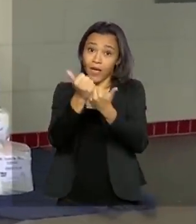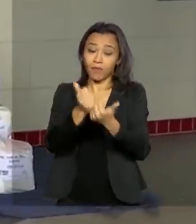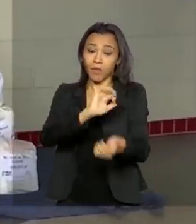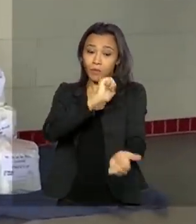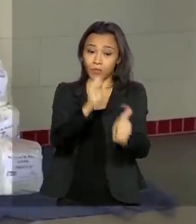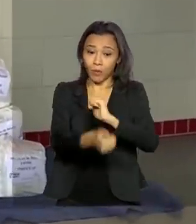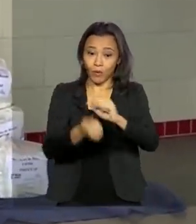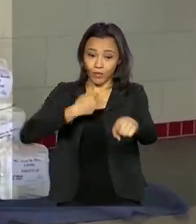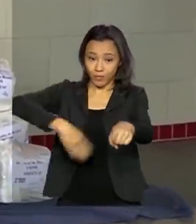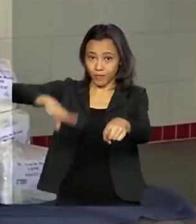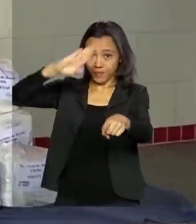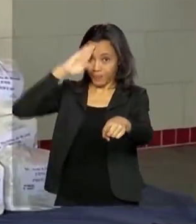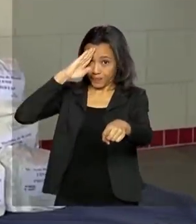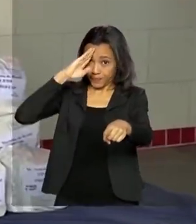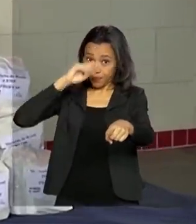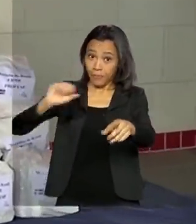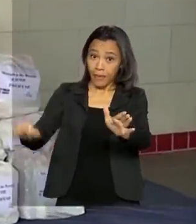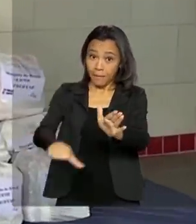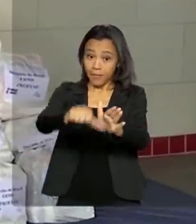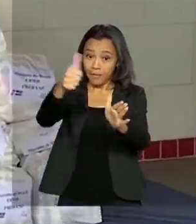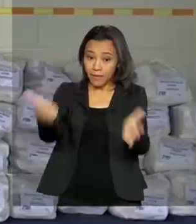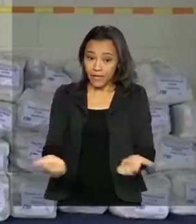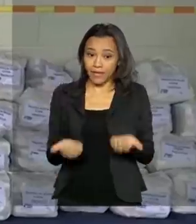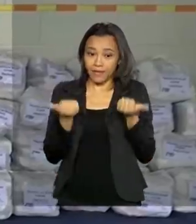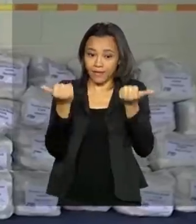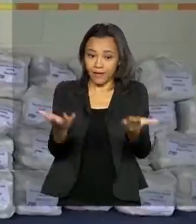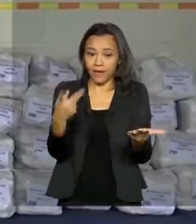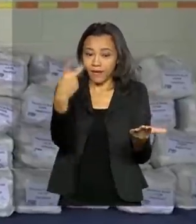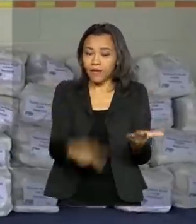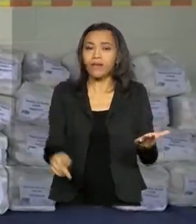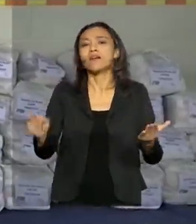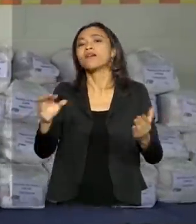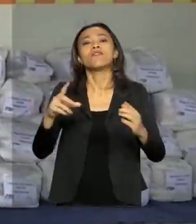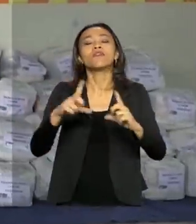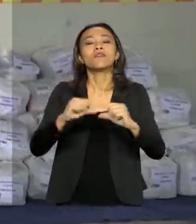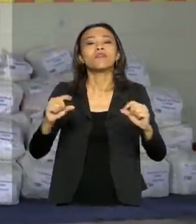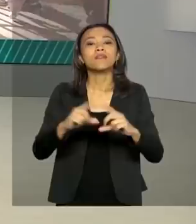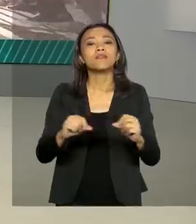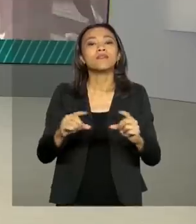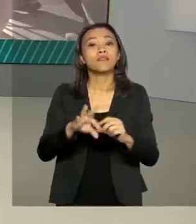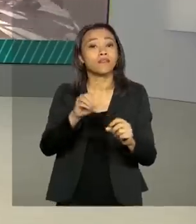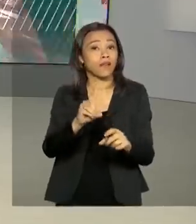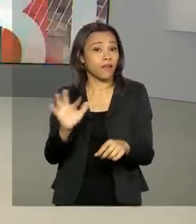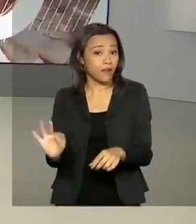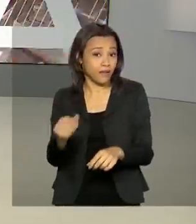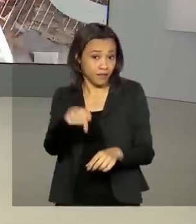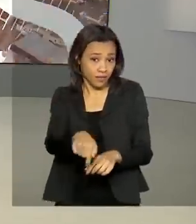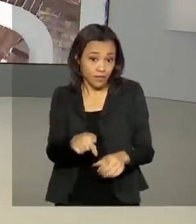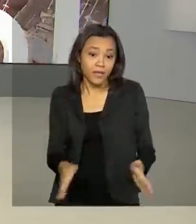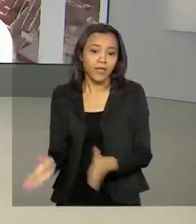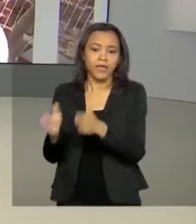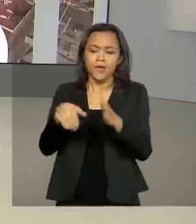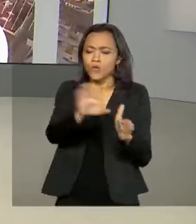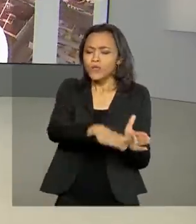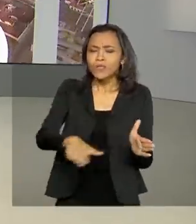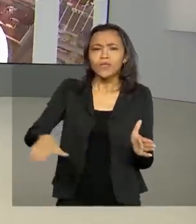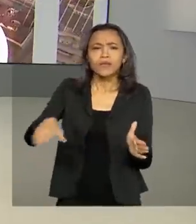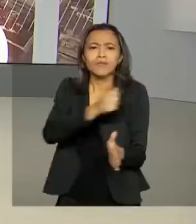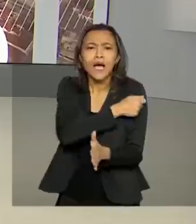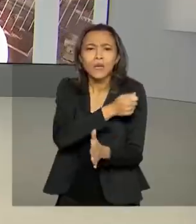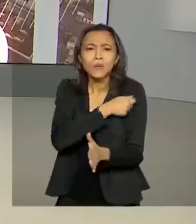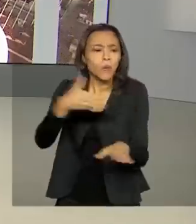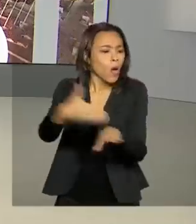Forças no Esporte. A primeira entrega foi no Distrito Federal essa semana. A ideia surgiu quando os alunos deixaram de